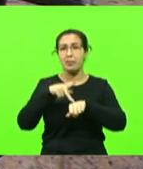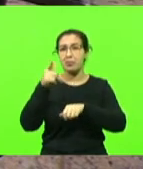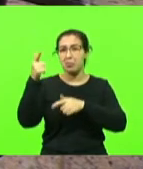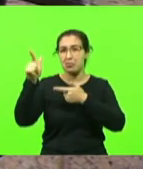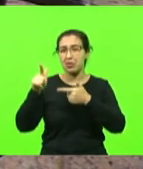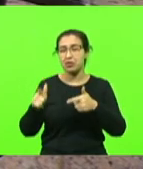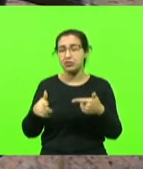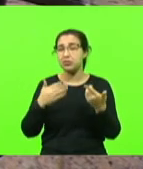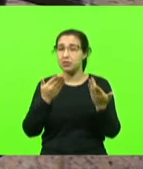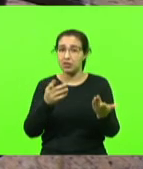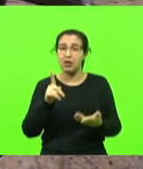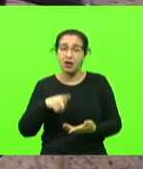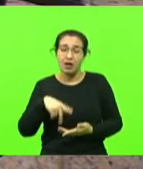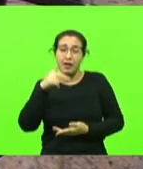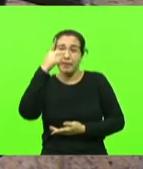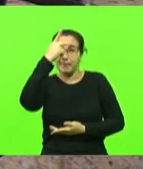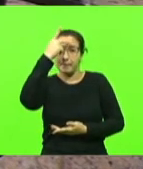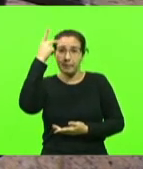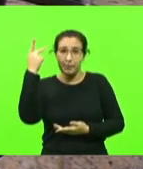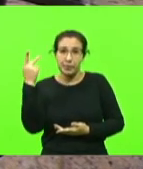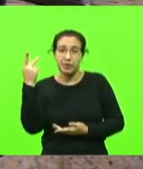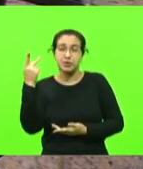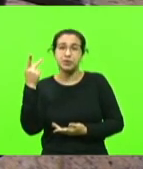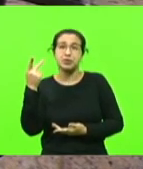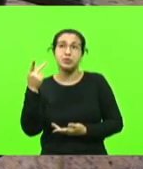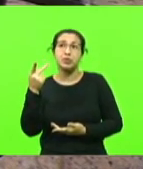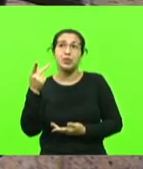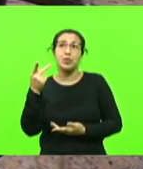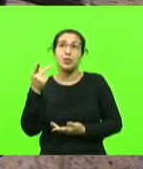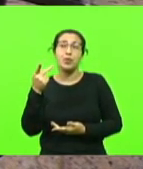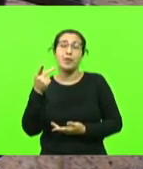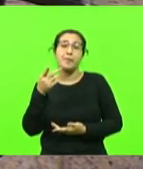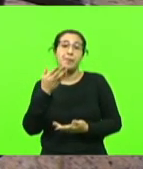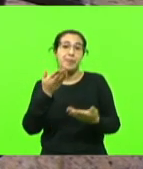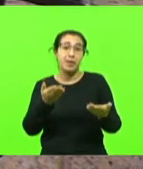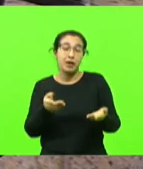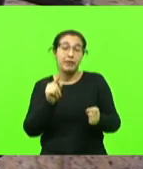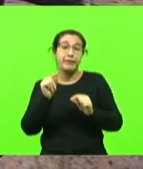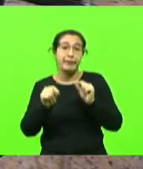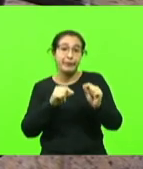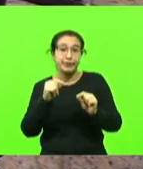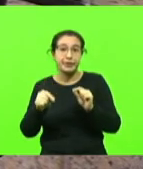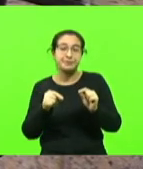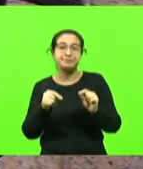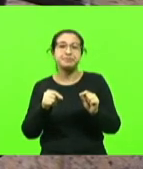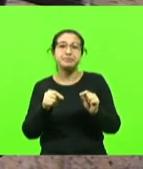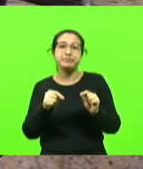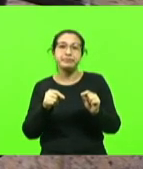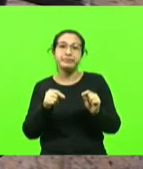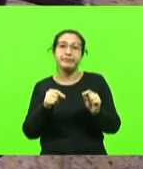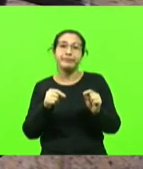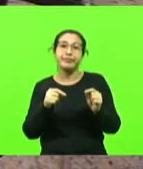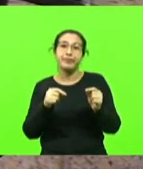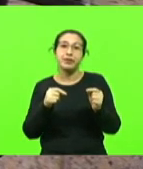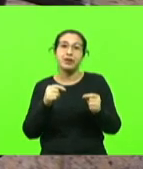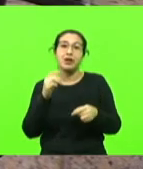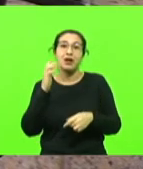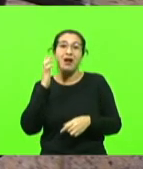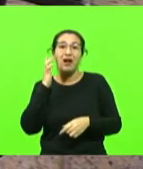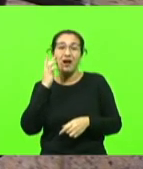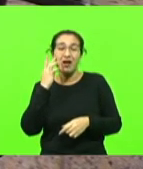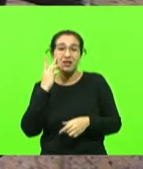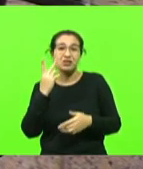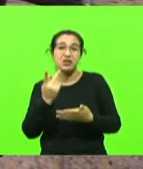é uma pessoa que realmente bate forte em relação à eficácia desse experimento,